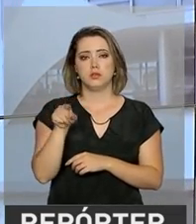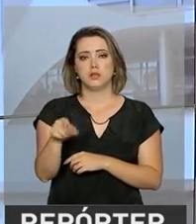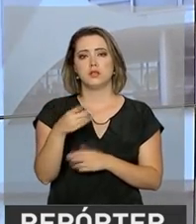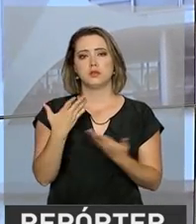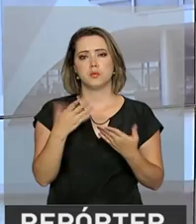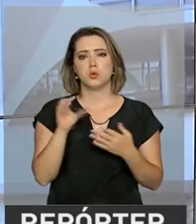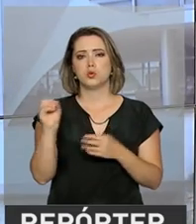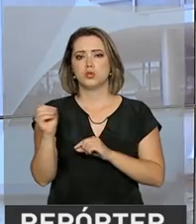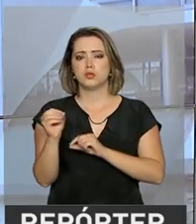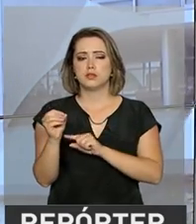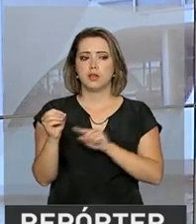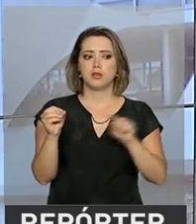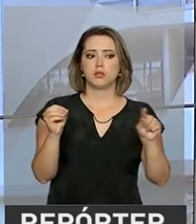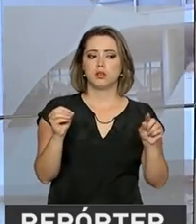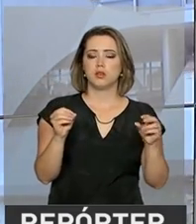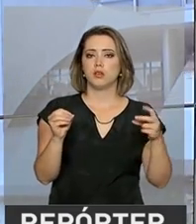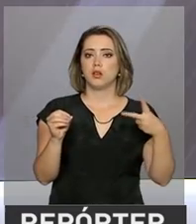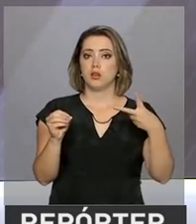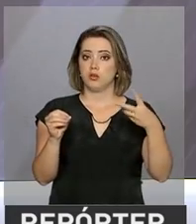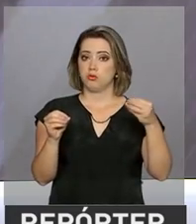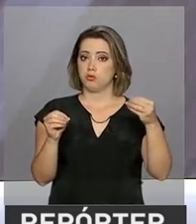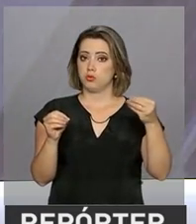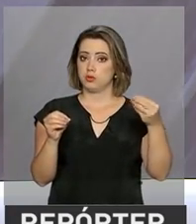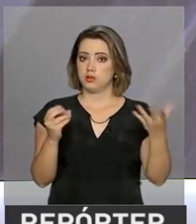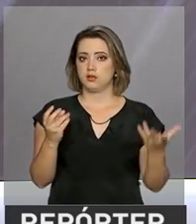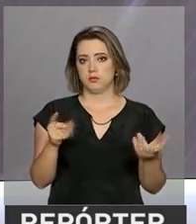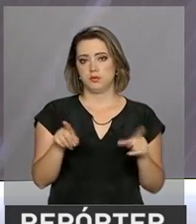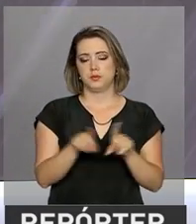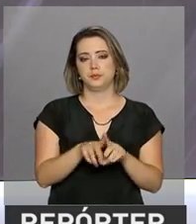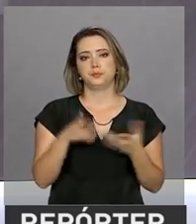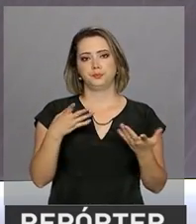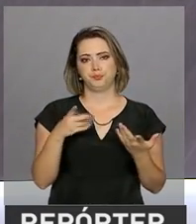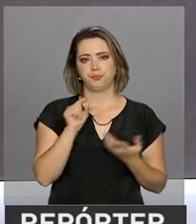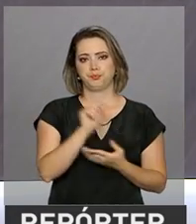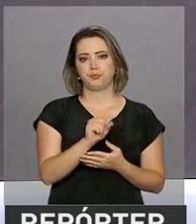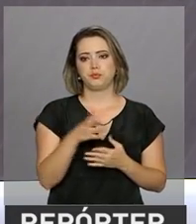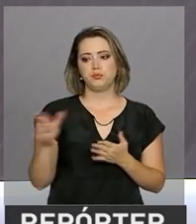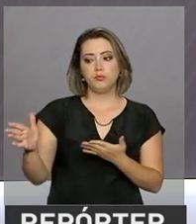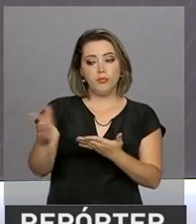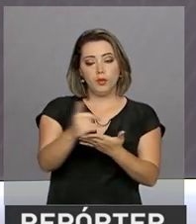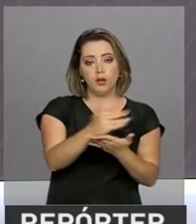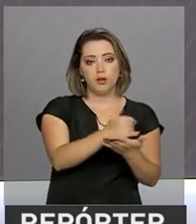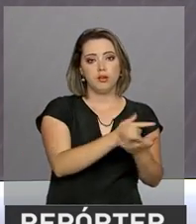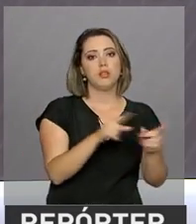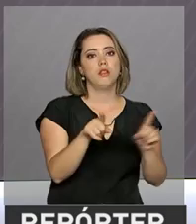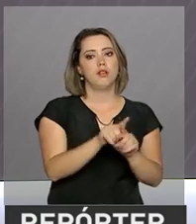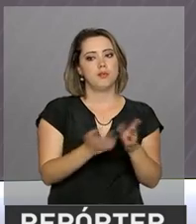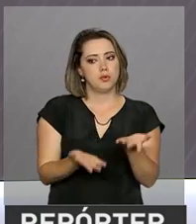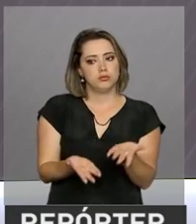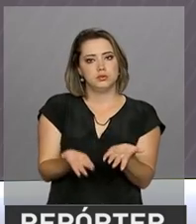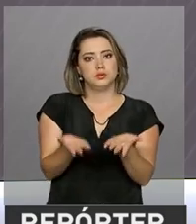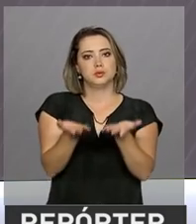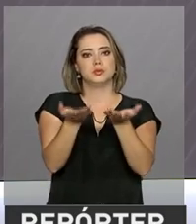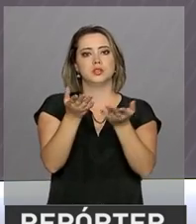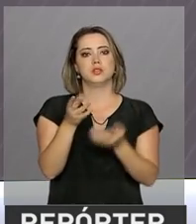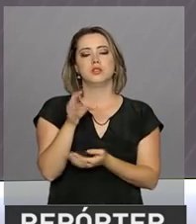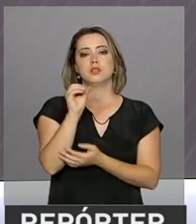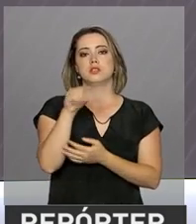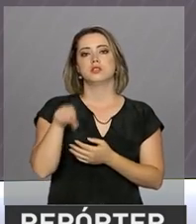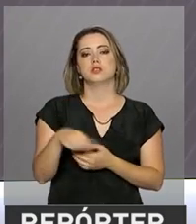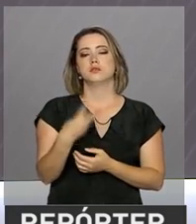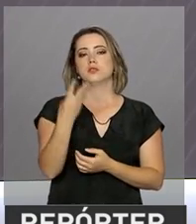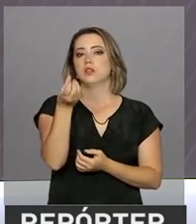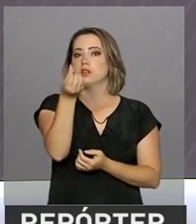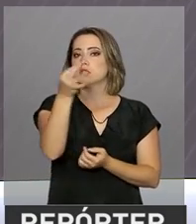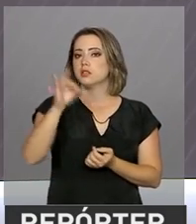desde dezembro de 2014. E a arrecadação do governo federal subiu 0,36% em fevereiro